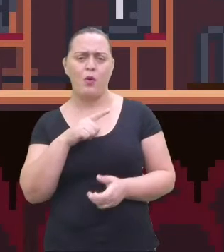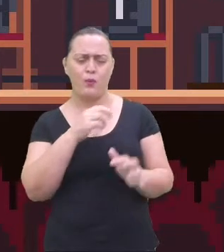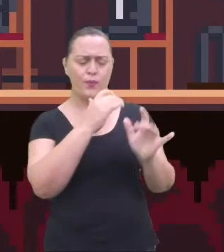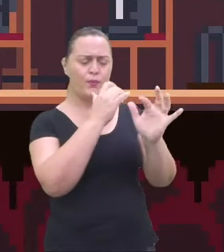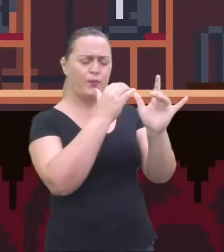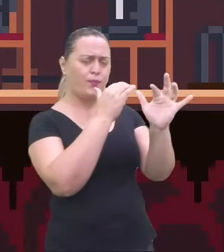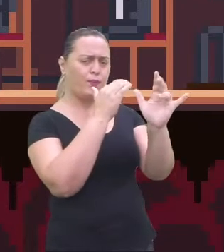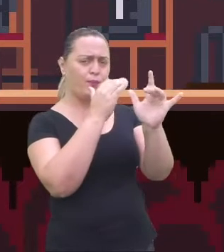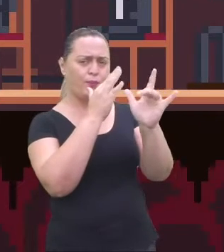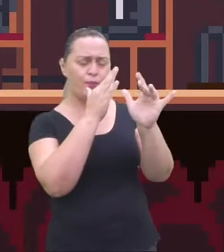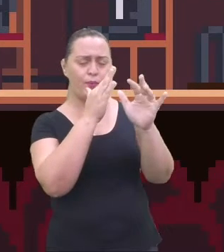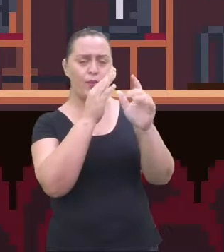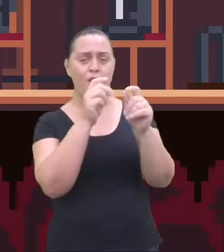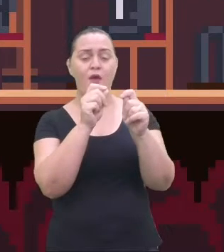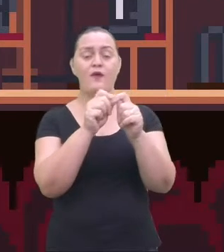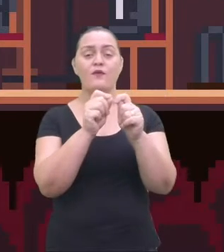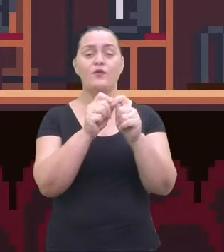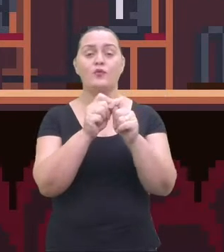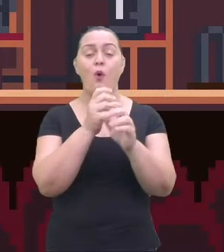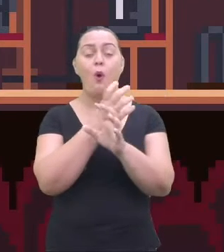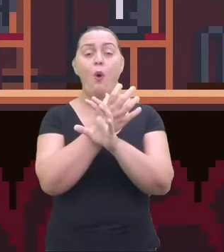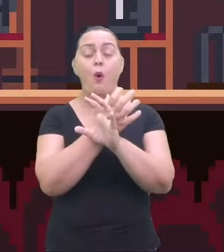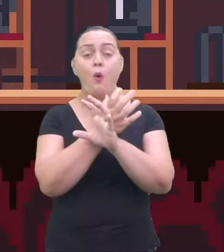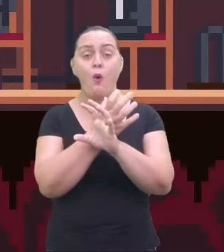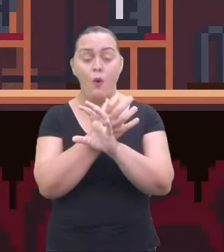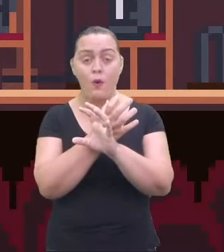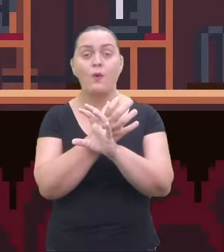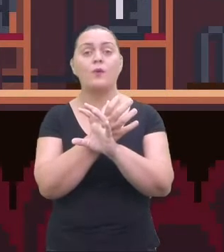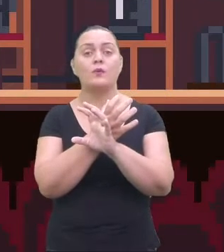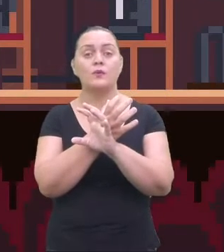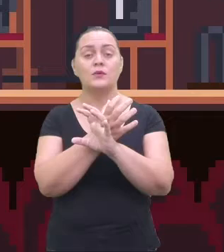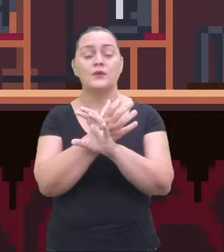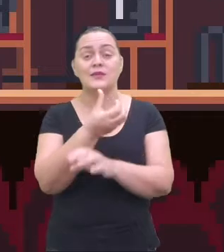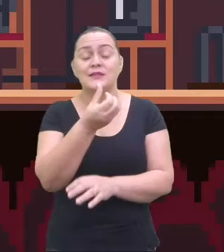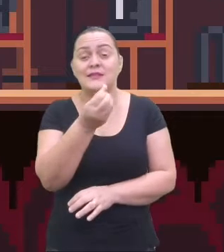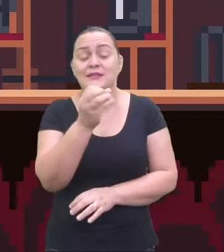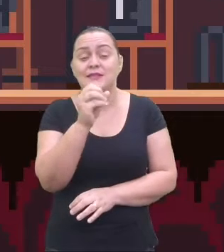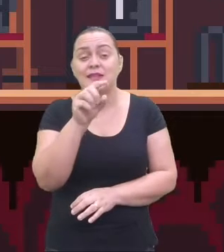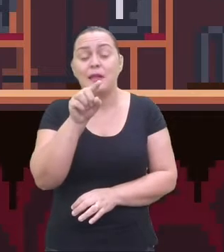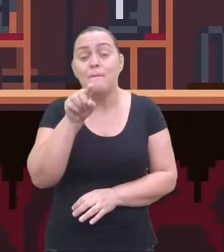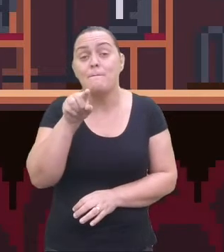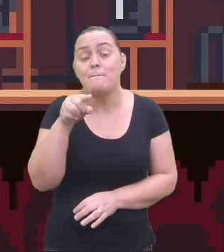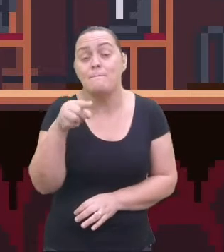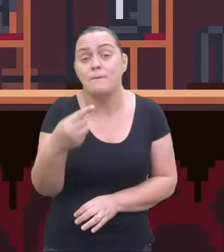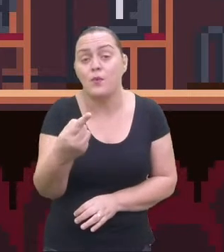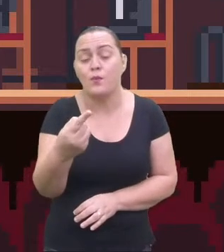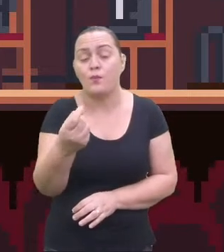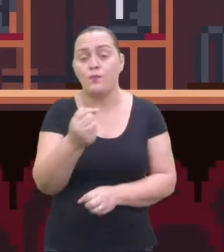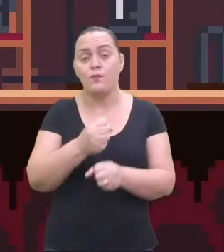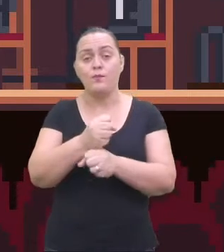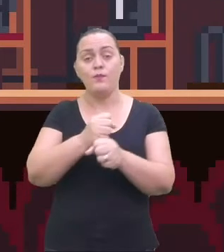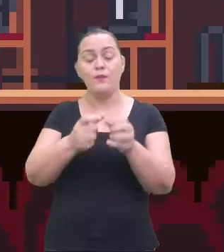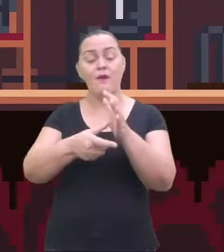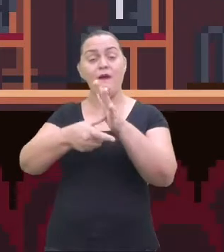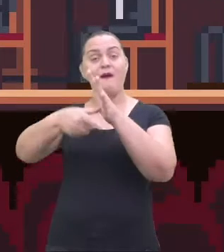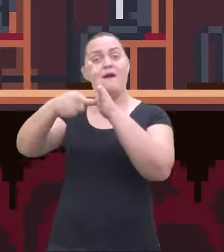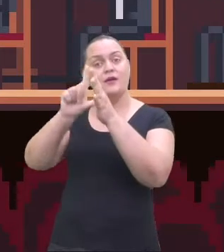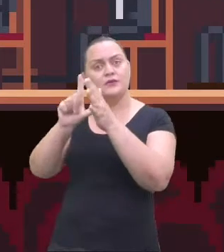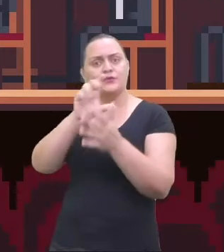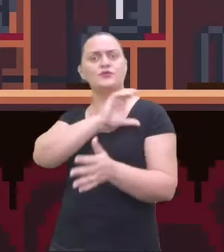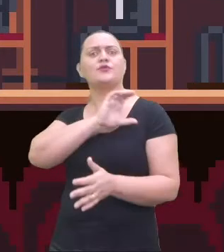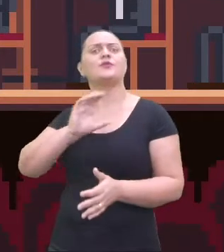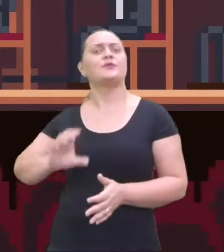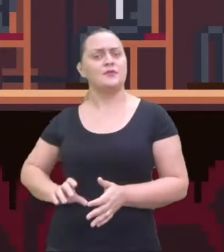ossos. Olha pra você ver. Há 60 mil anos surgiu a música, 60 mil anos antes de Cristo. E há